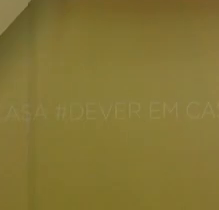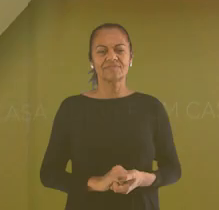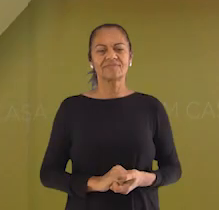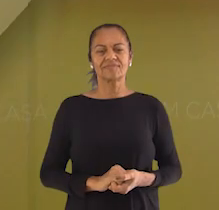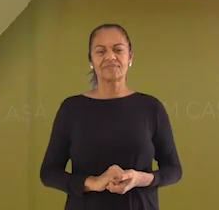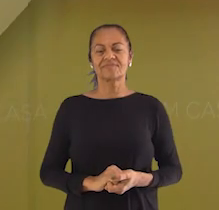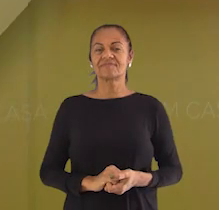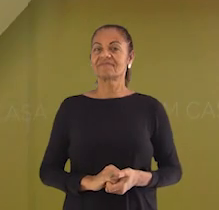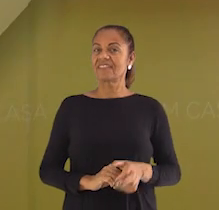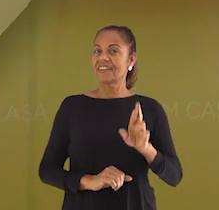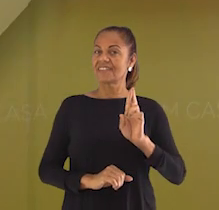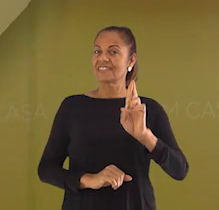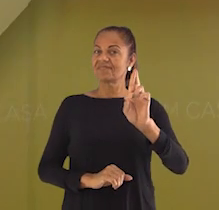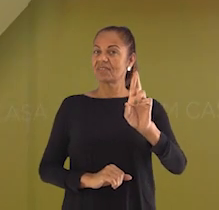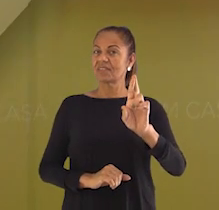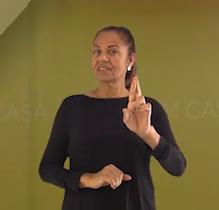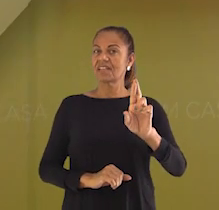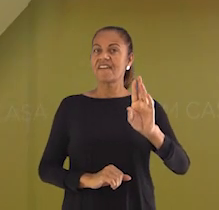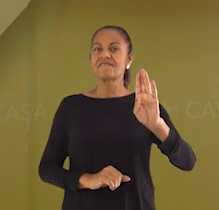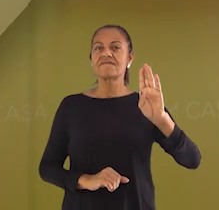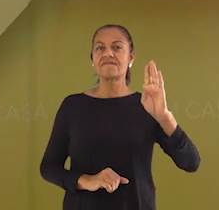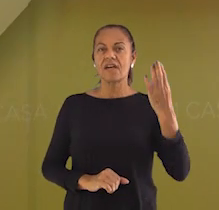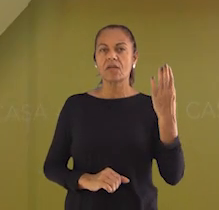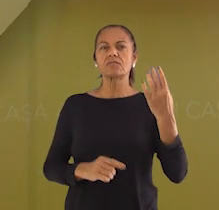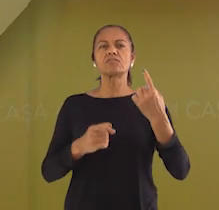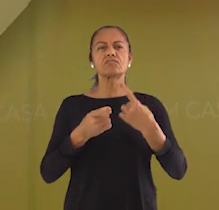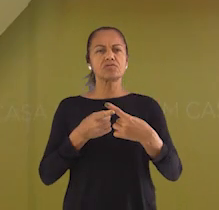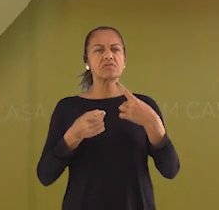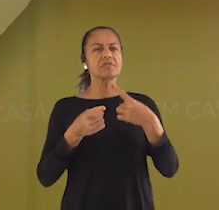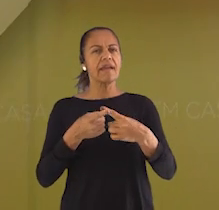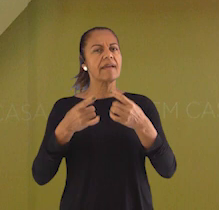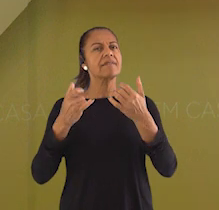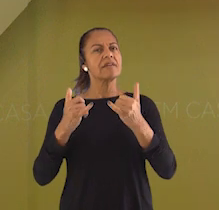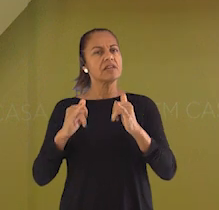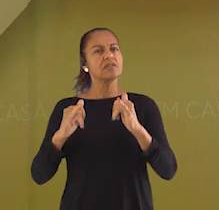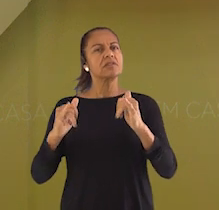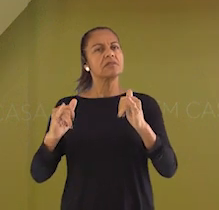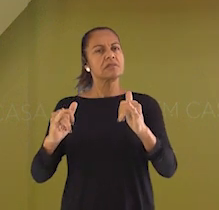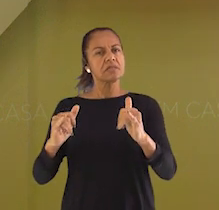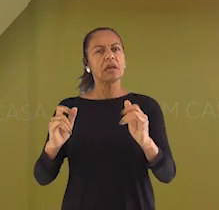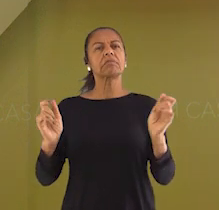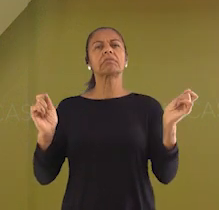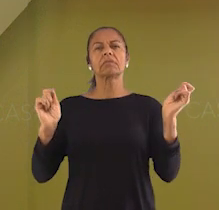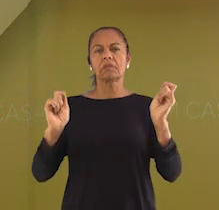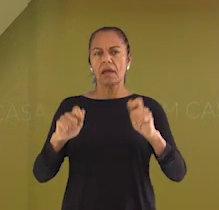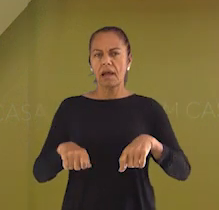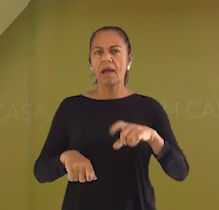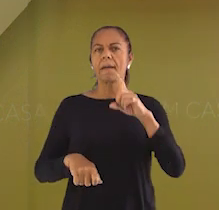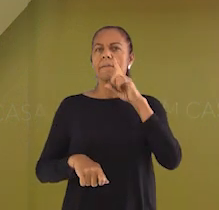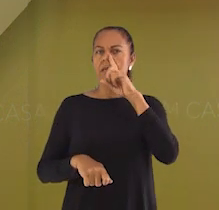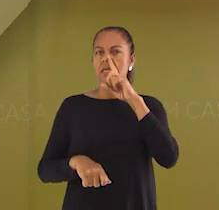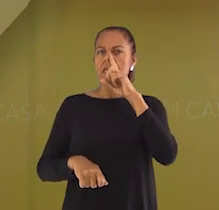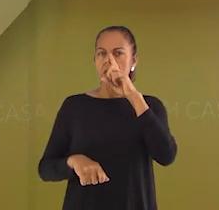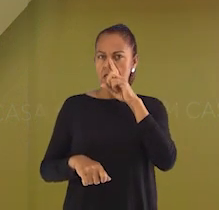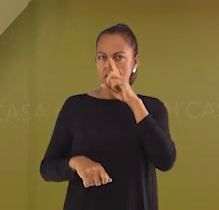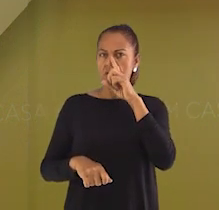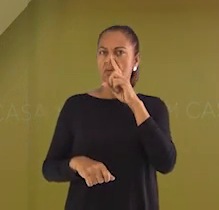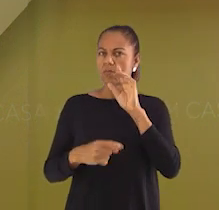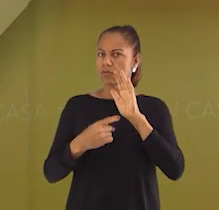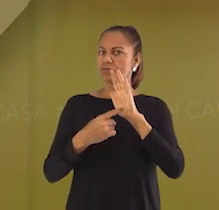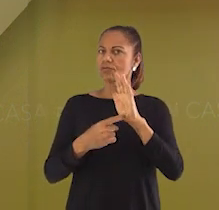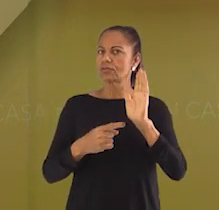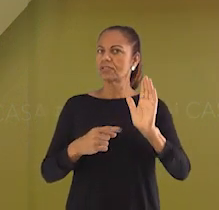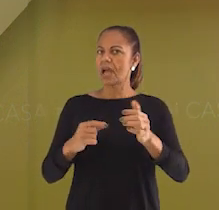A afirmativa é falsa, pois a energia elétrica pode trazer perigos, como o choque elétrico.